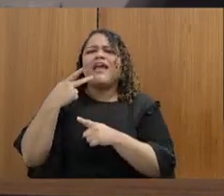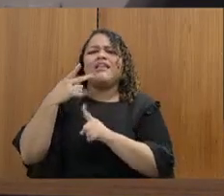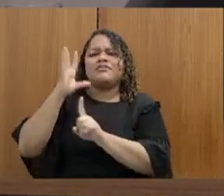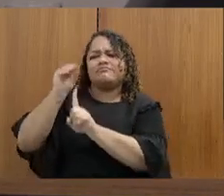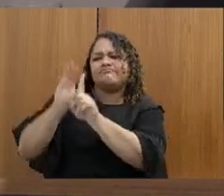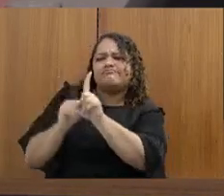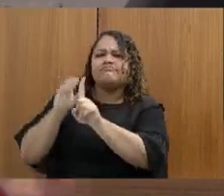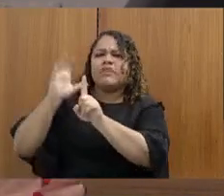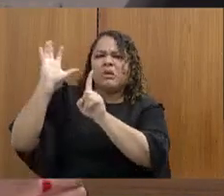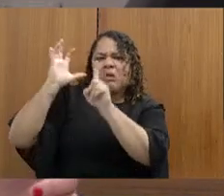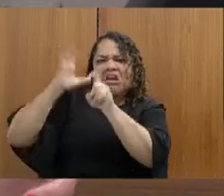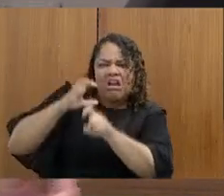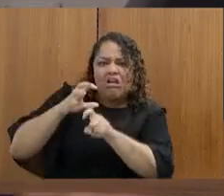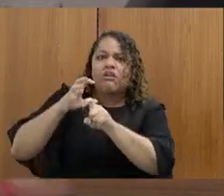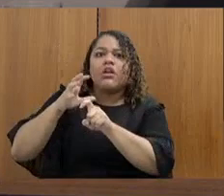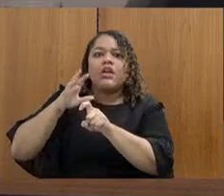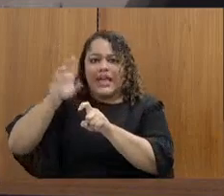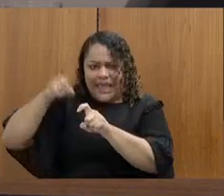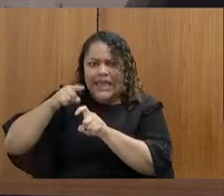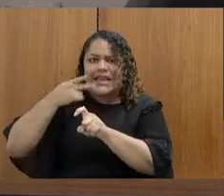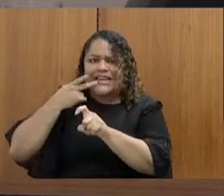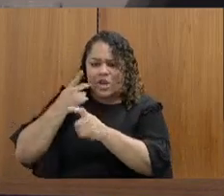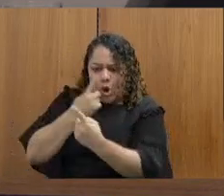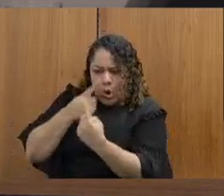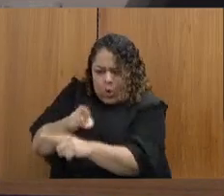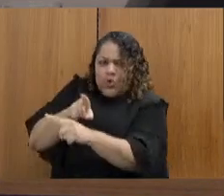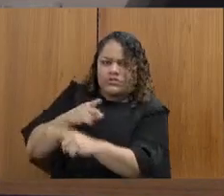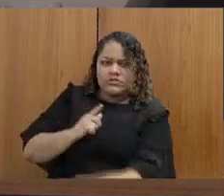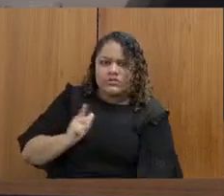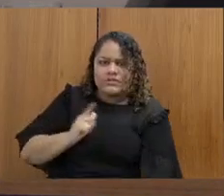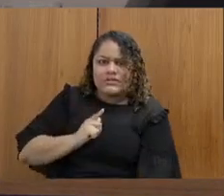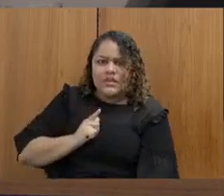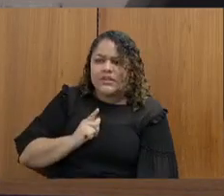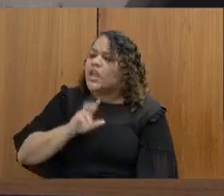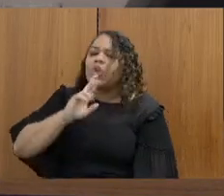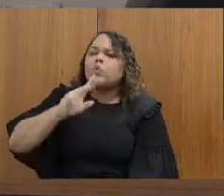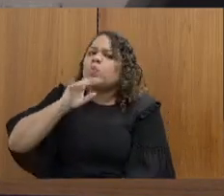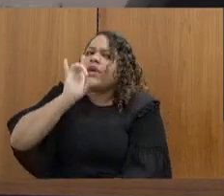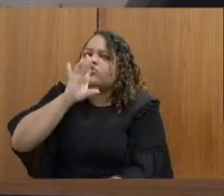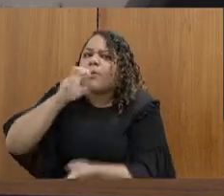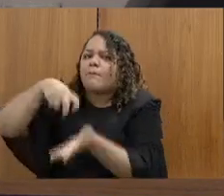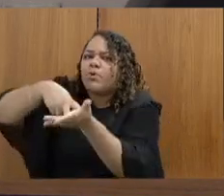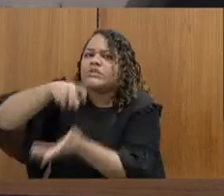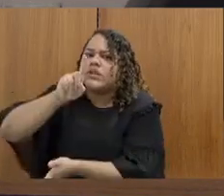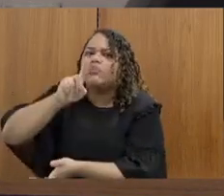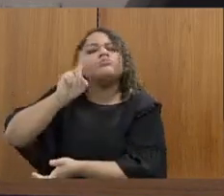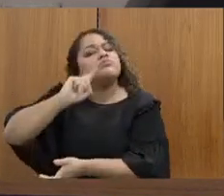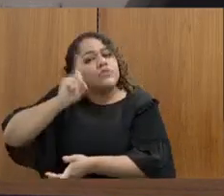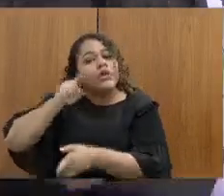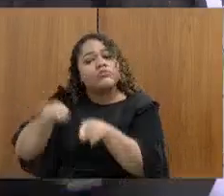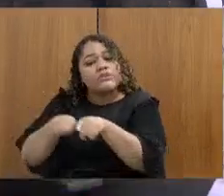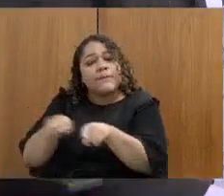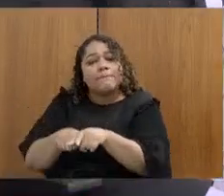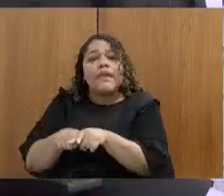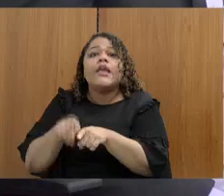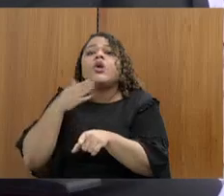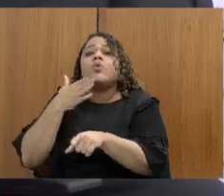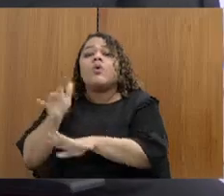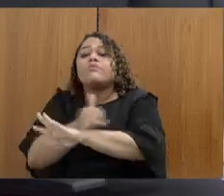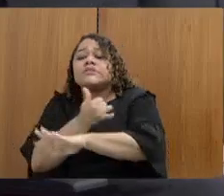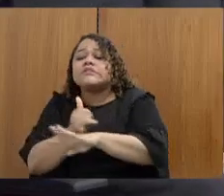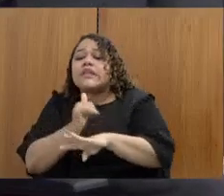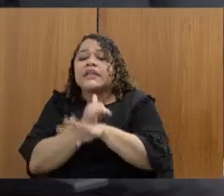pergunta não foi só sobre punição, foi sobre medidas educativas, discussão dentro desses espaços, porque, de fato,